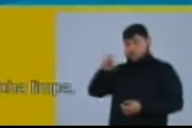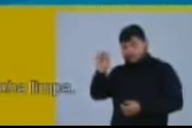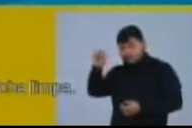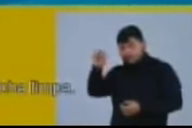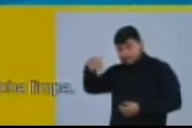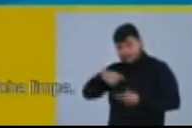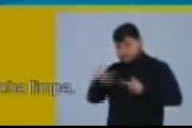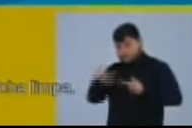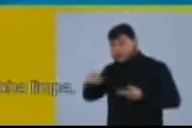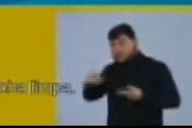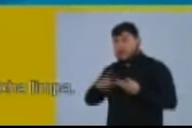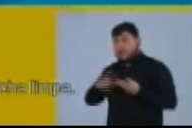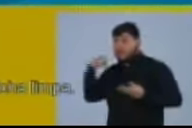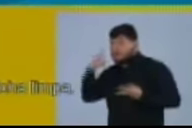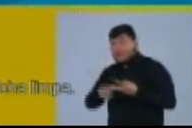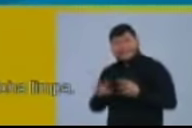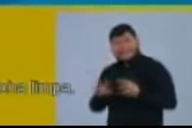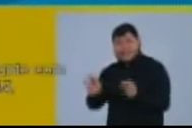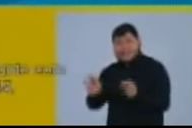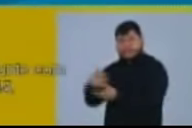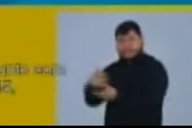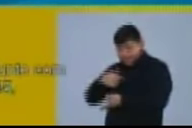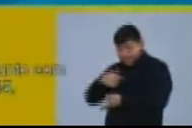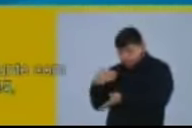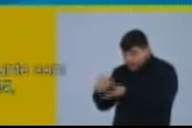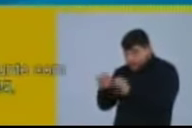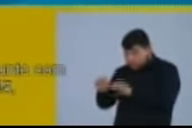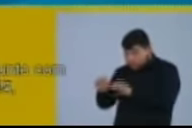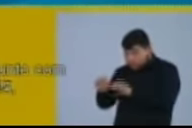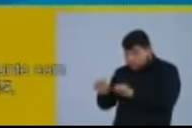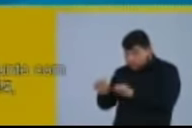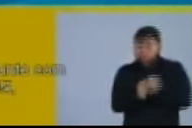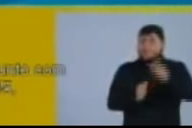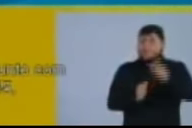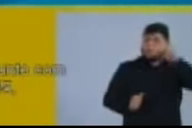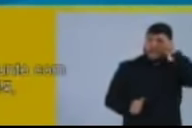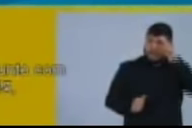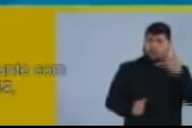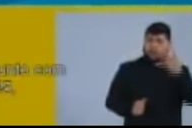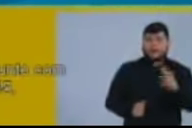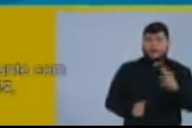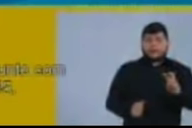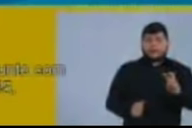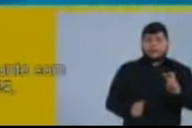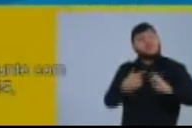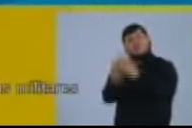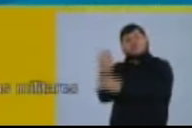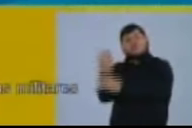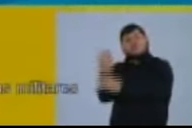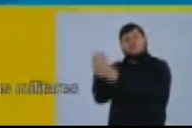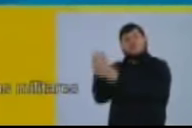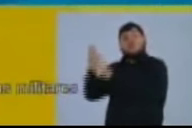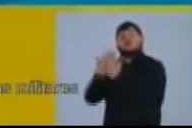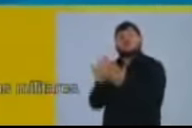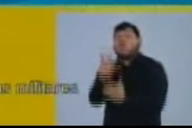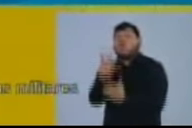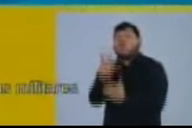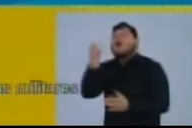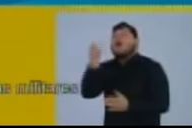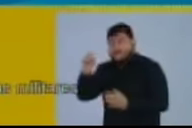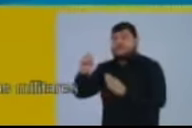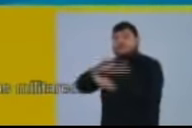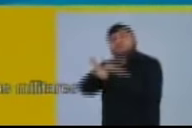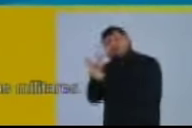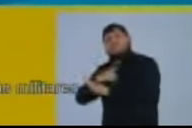professor, advogado, ficha limpa. Enquanto secretário de Educação, junto com o governador Pedro Taques, 45, criamos 40 escolas